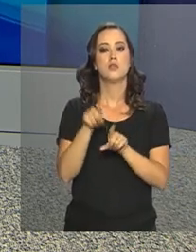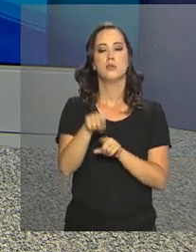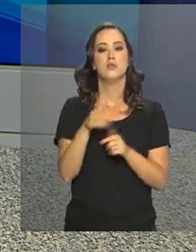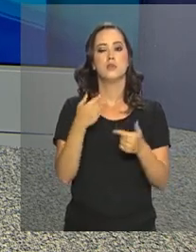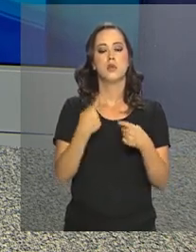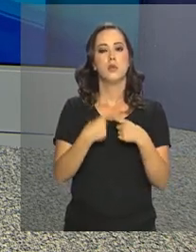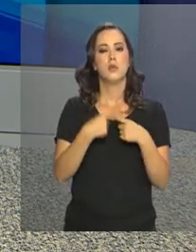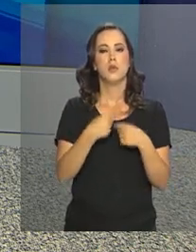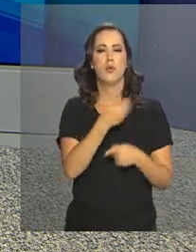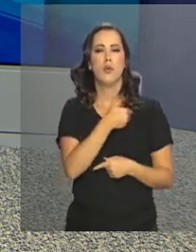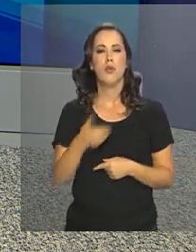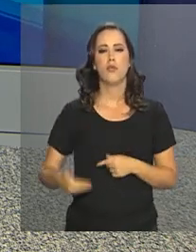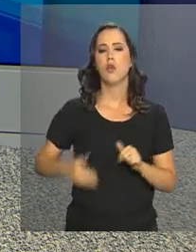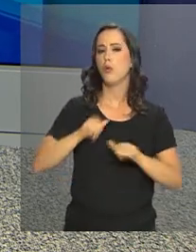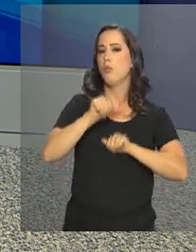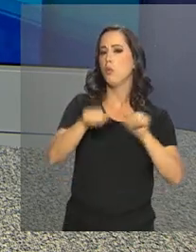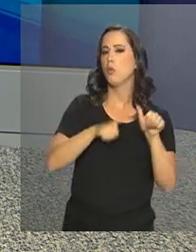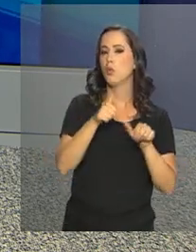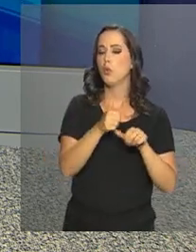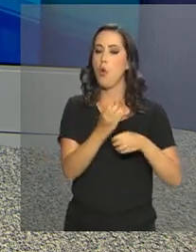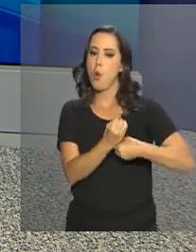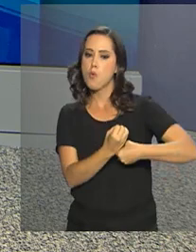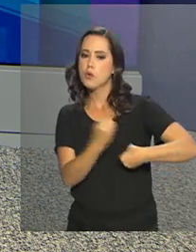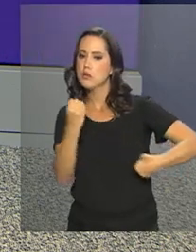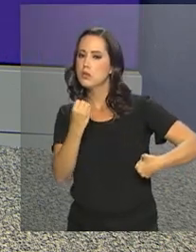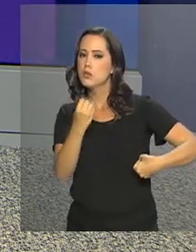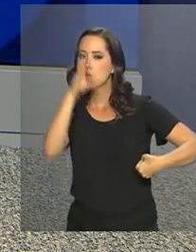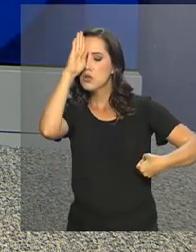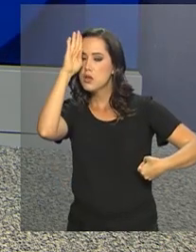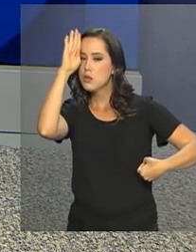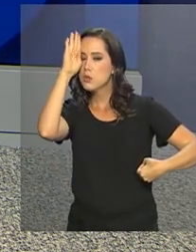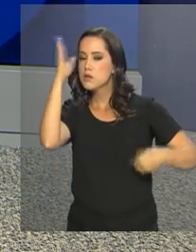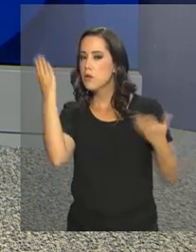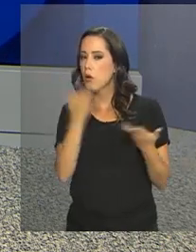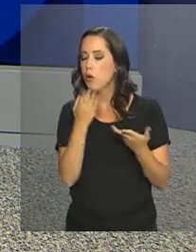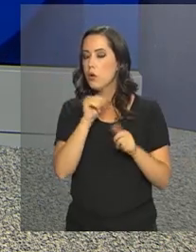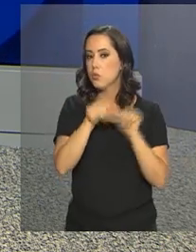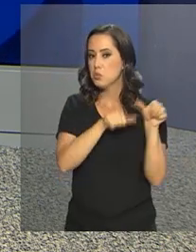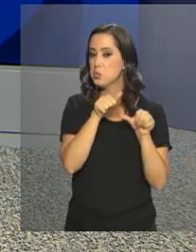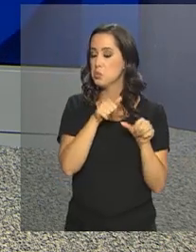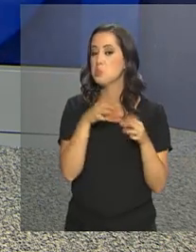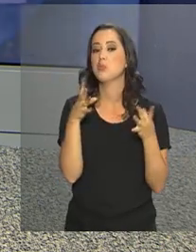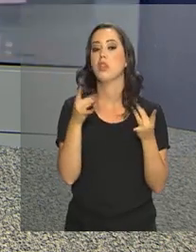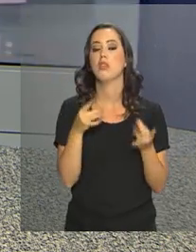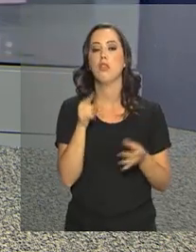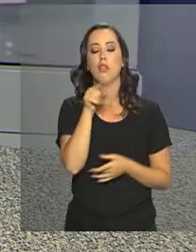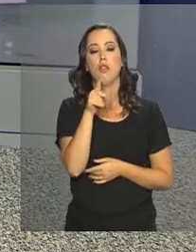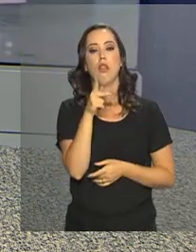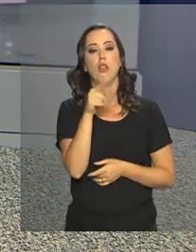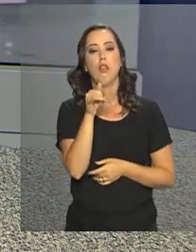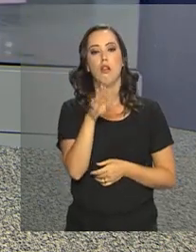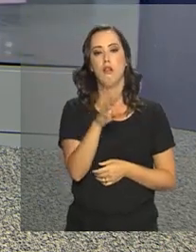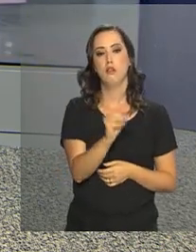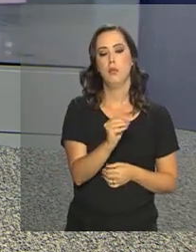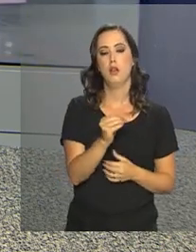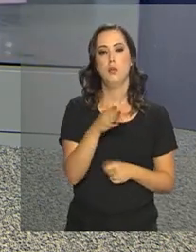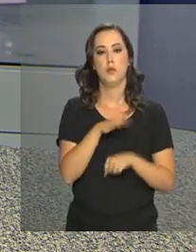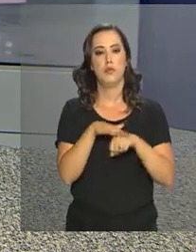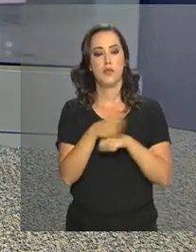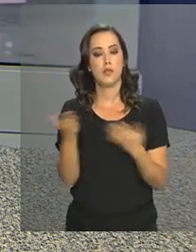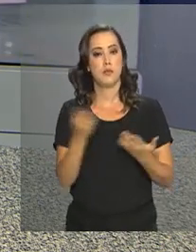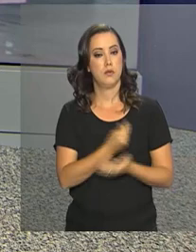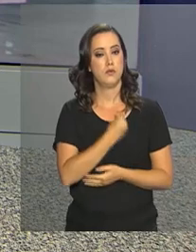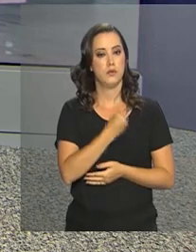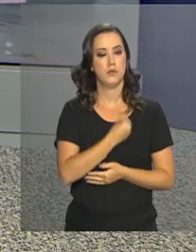expedição e registro de diplomas de cursos superiores. Quem tem os detalhes é o repórter Pablo Mundim, que conversa com a gente ao